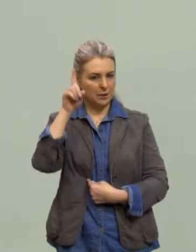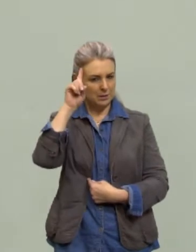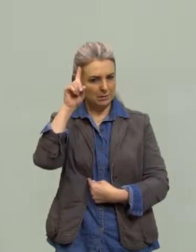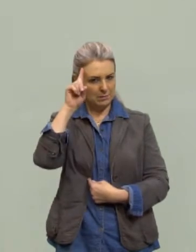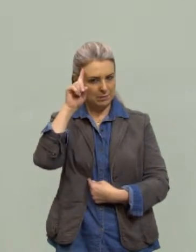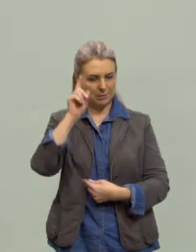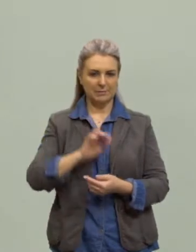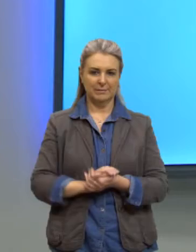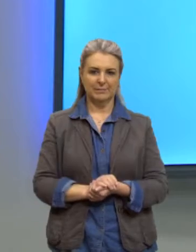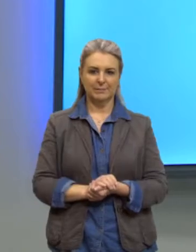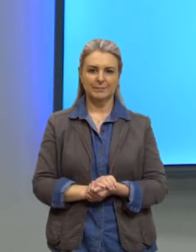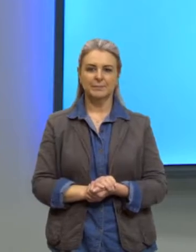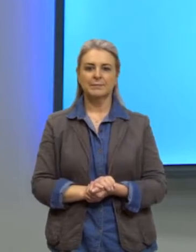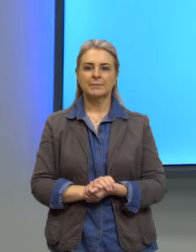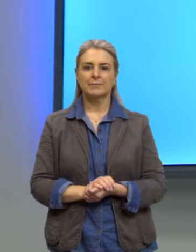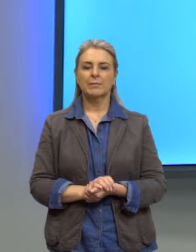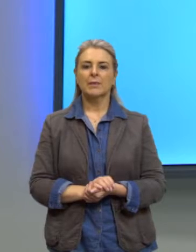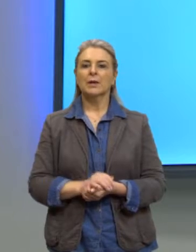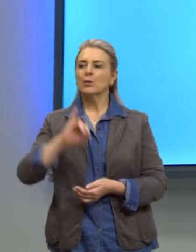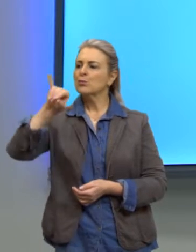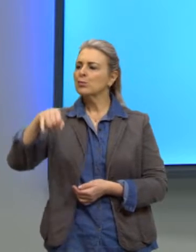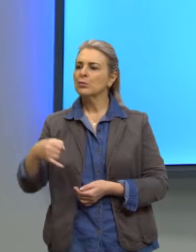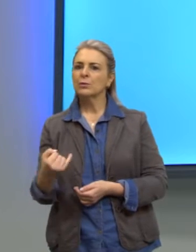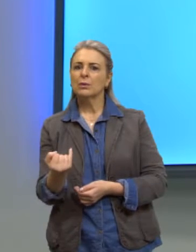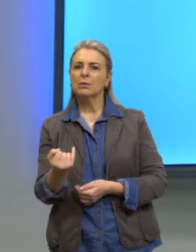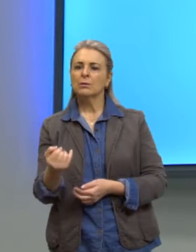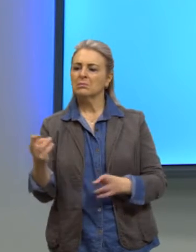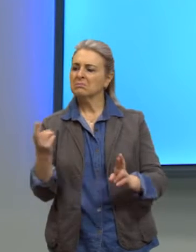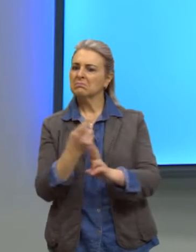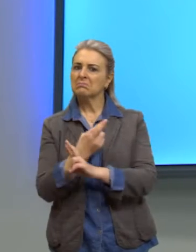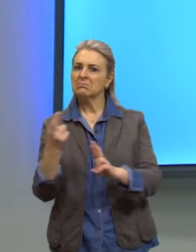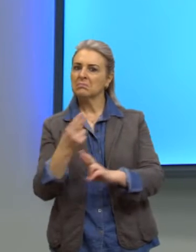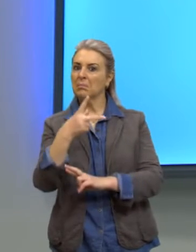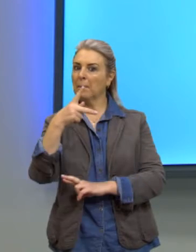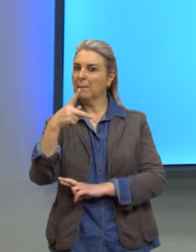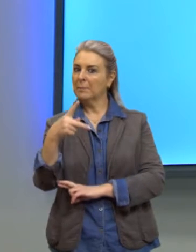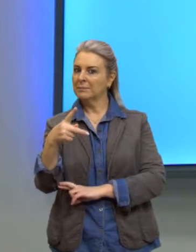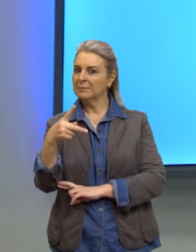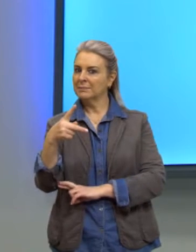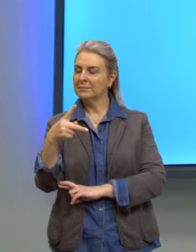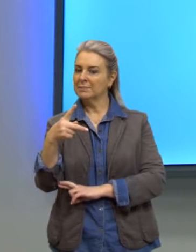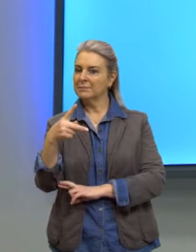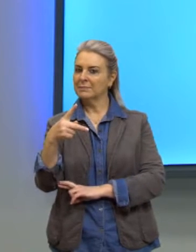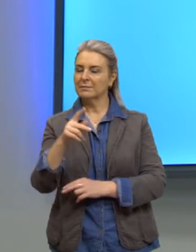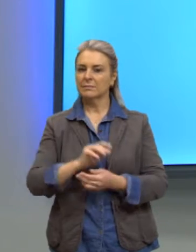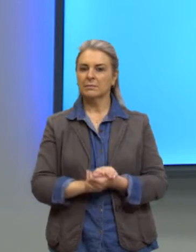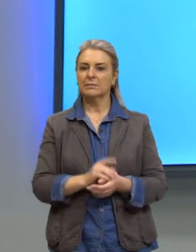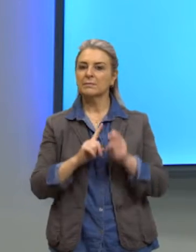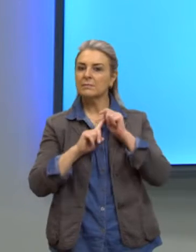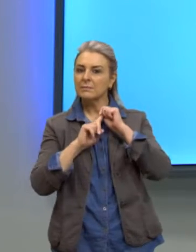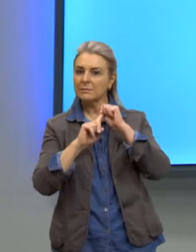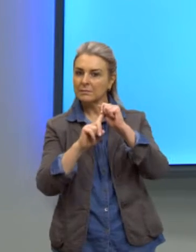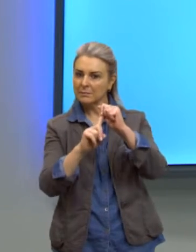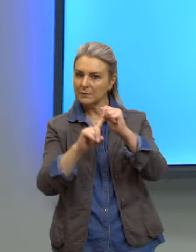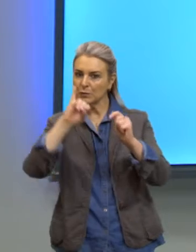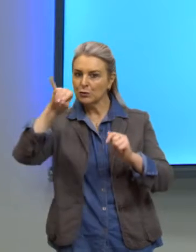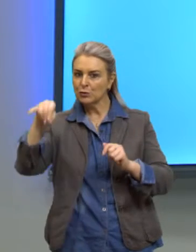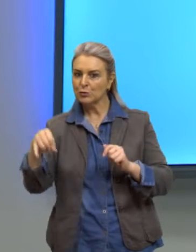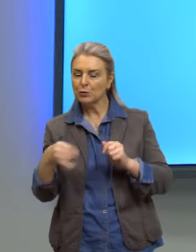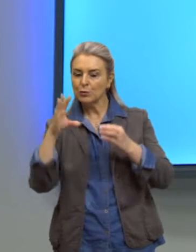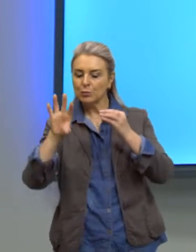E esses juros, eles também estão relacionados às progressões e principalmente os juros